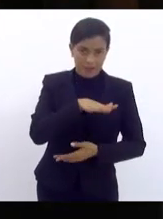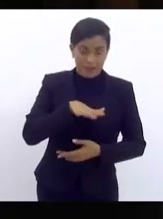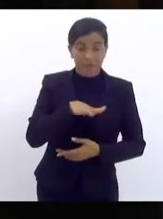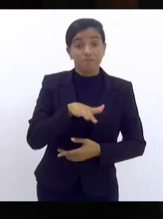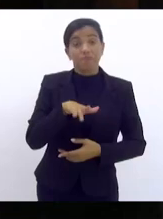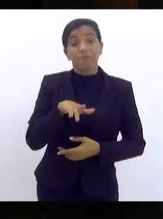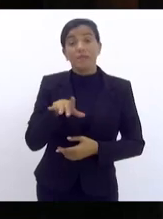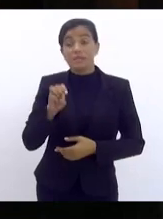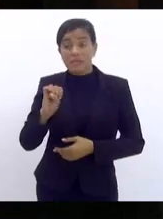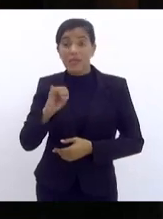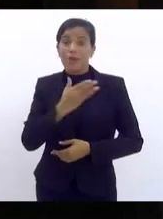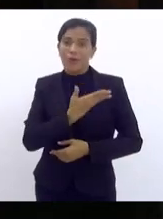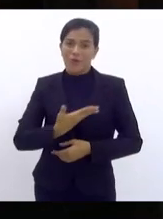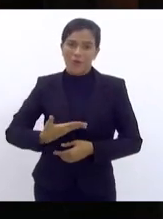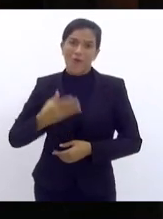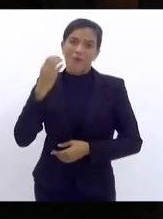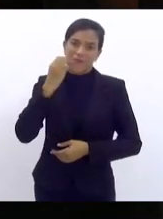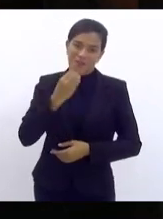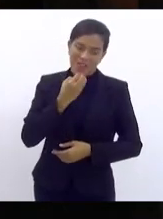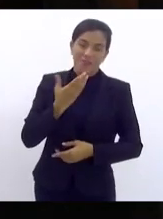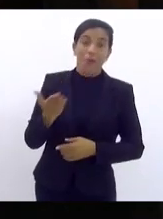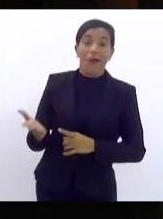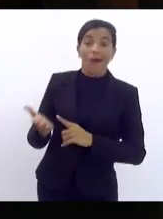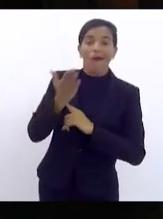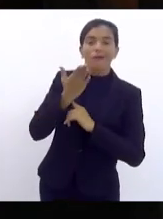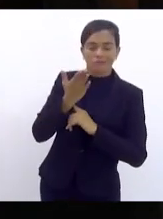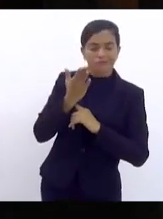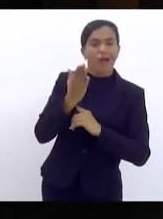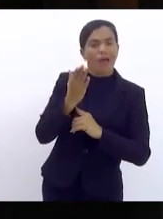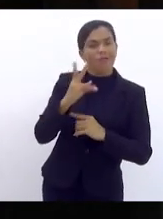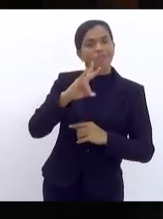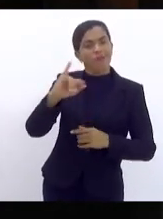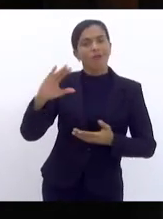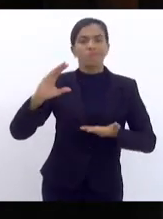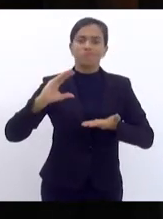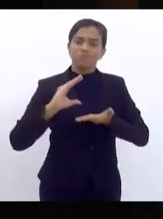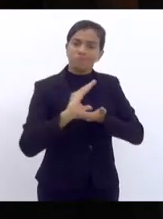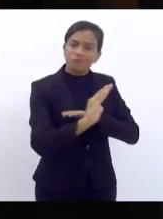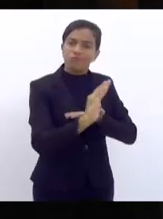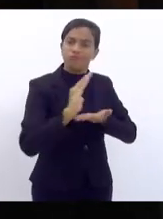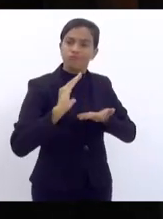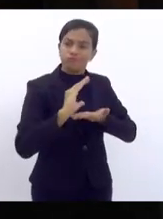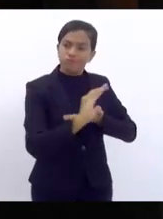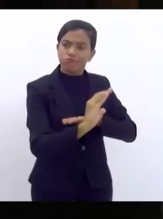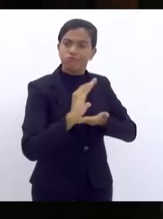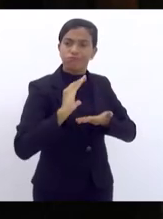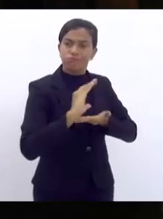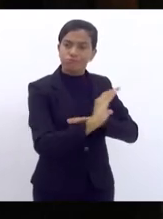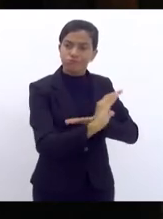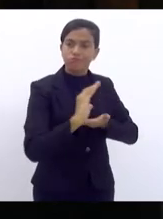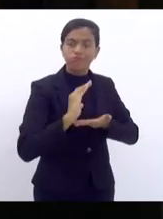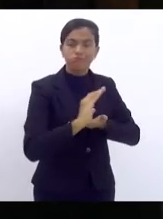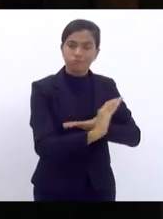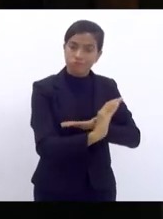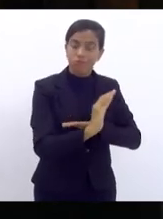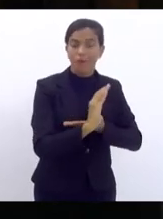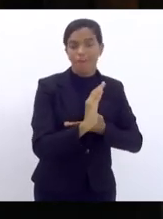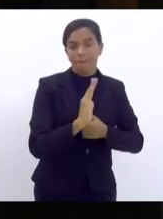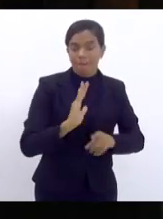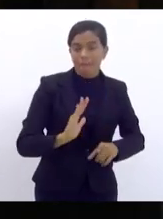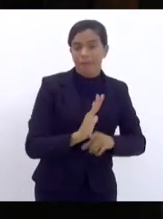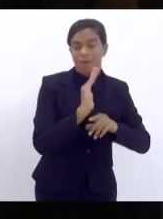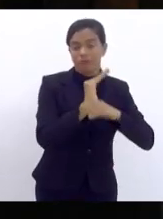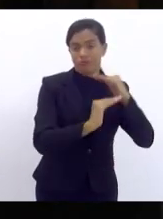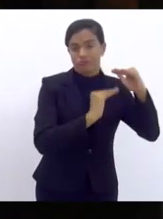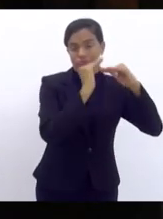nosso governador, muitos investimentos, muitos investimentos no nosso dispositivo do Estado vão estar indo para Mangaratiba.